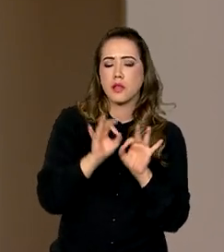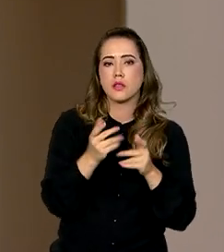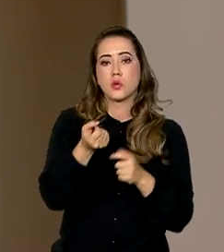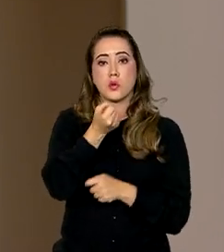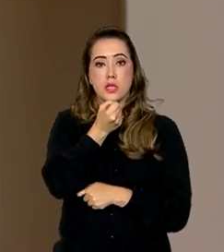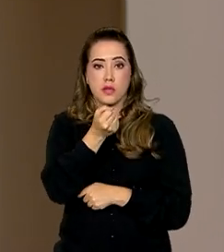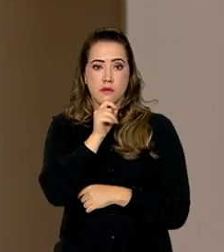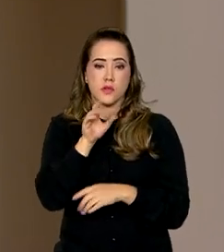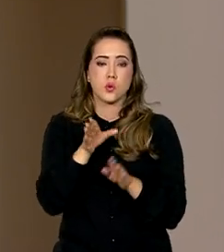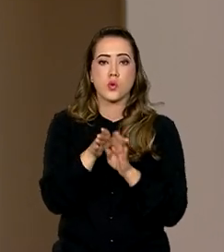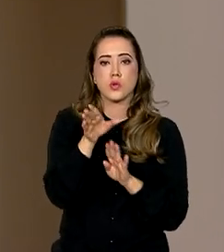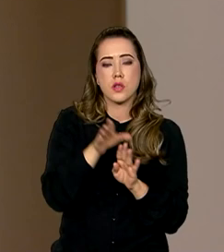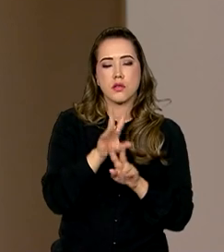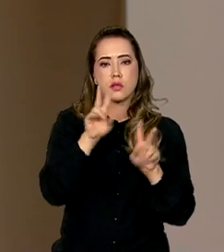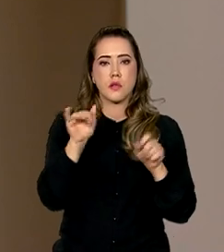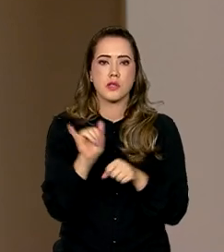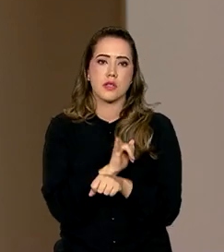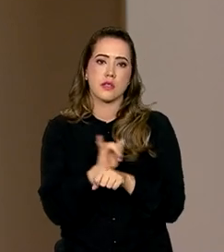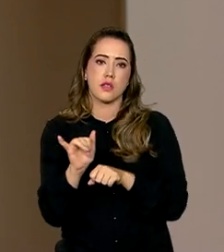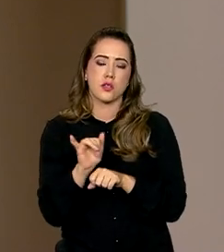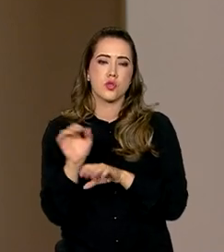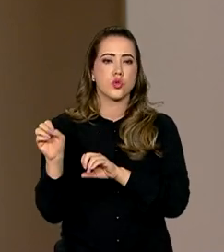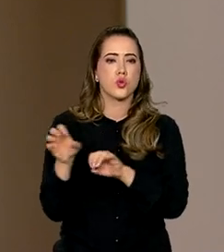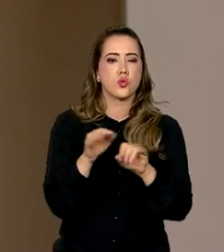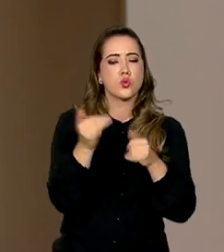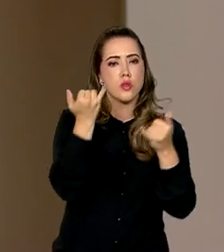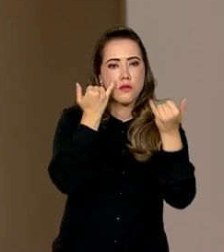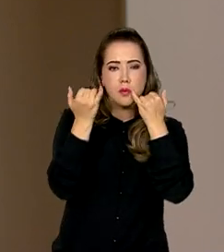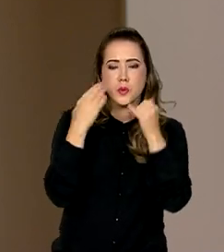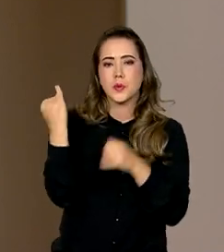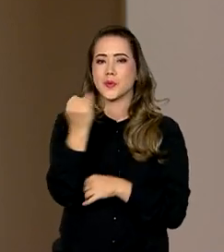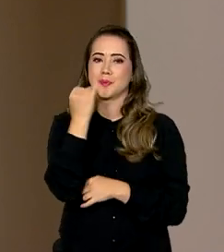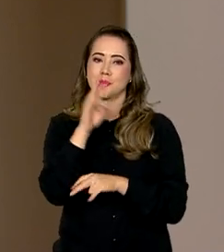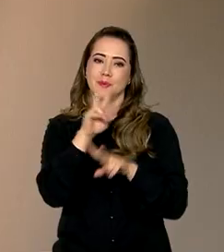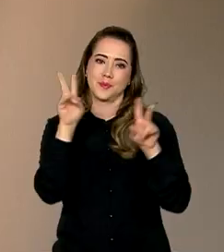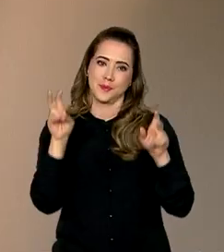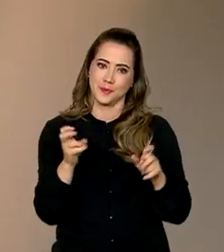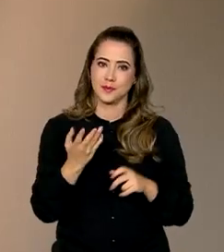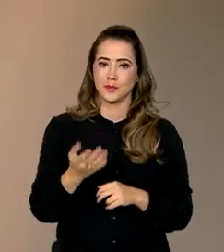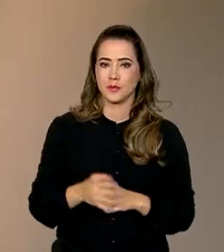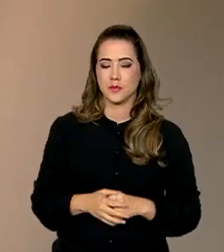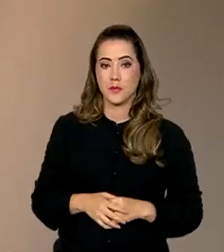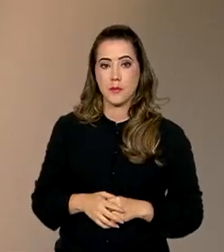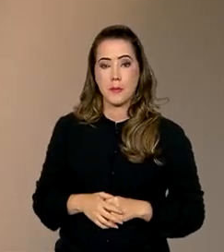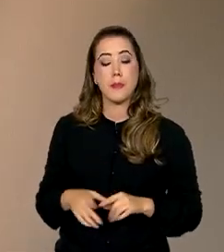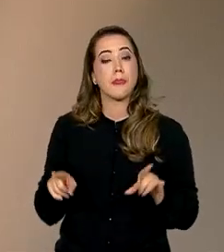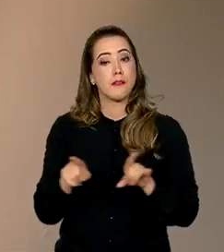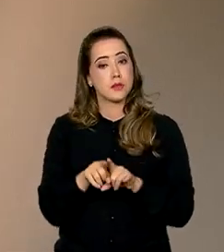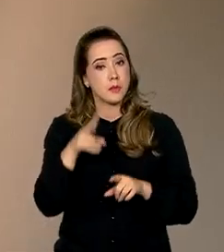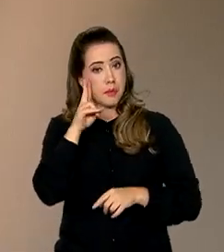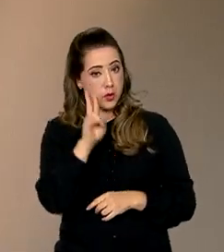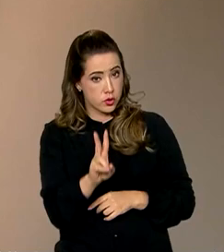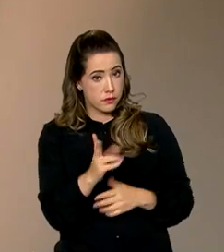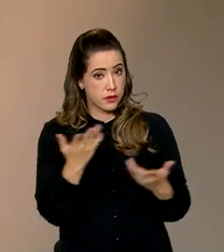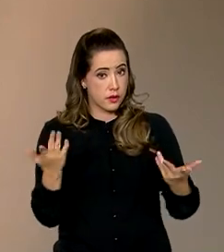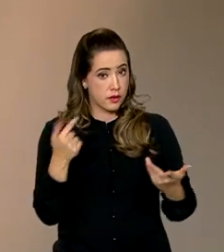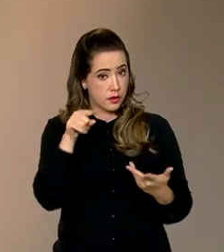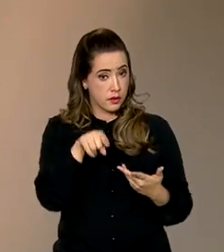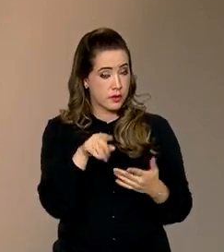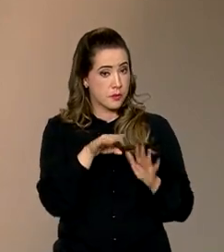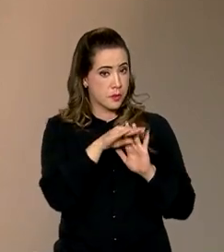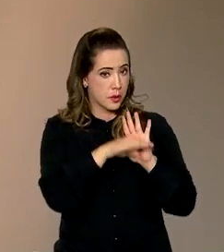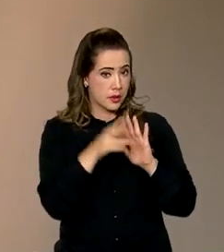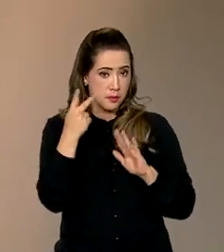de conteúdo, estratégias de estudo e informações importantes sobre o exame. E você também pode assistir esses